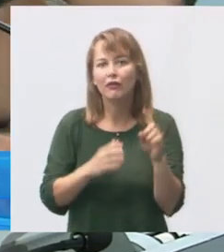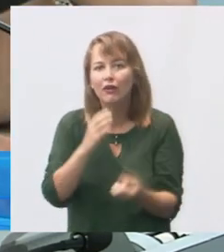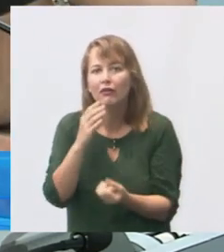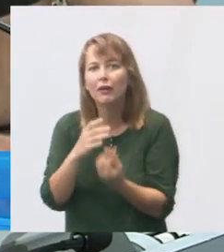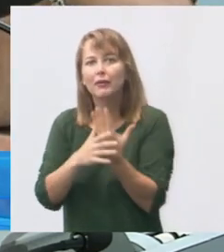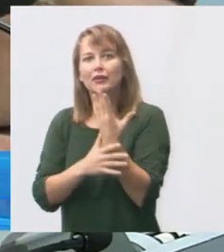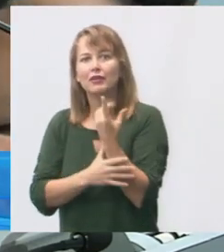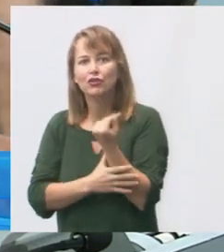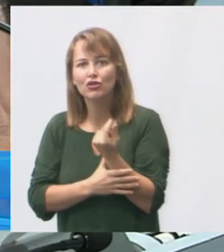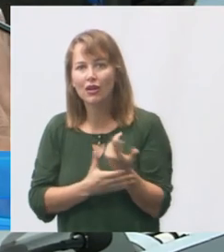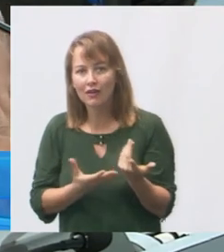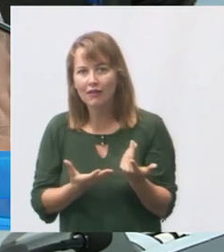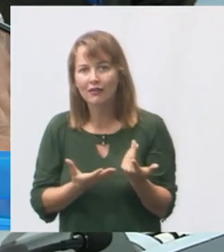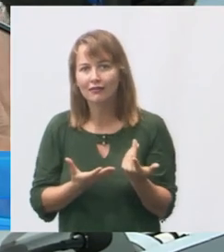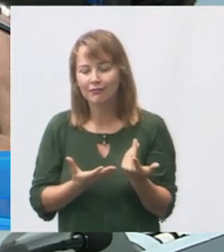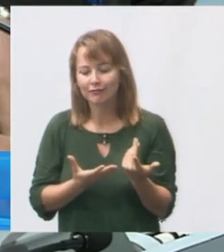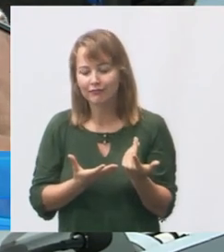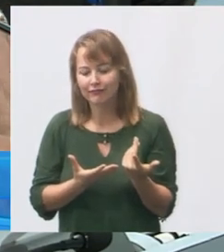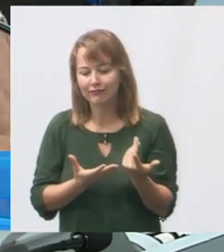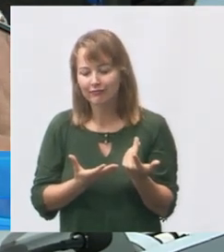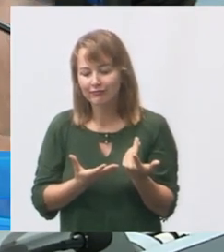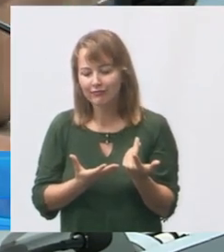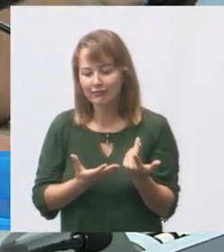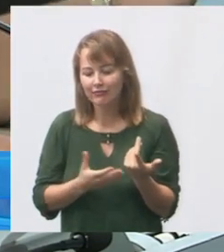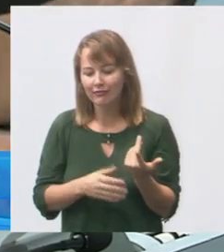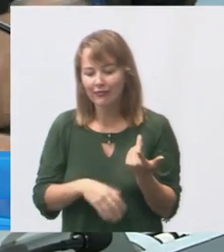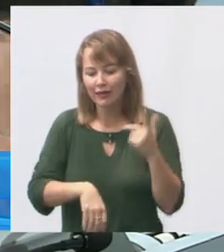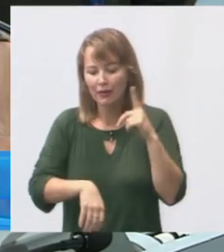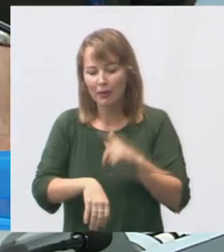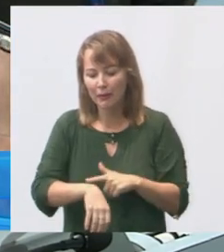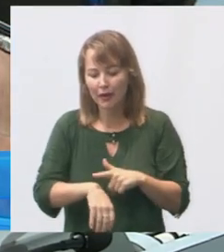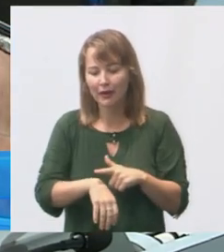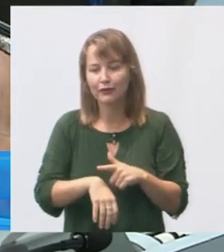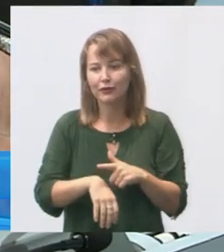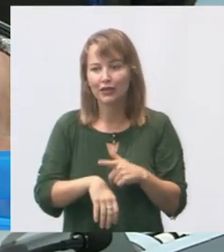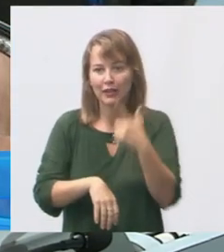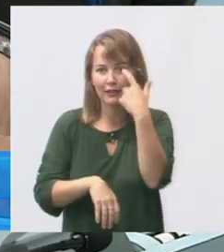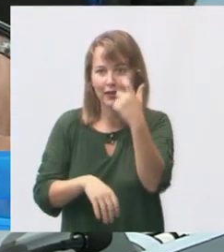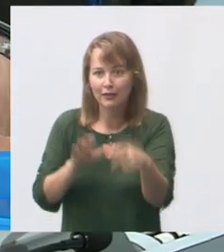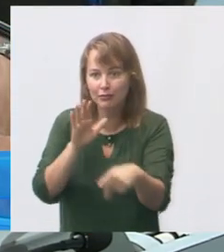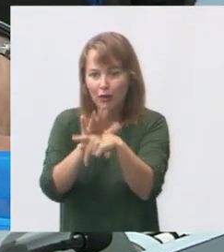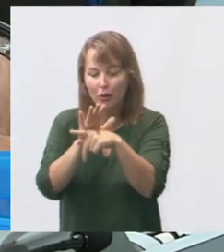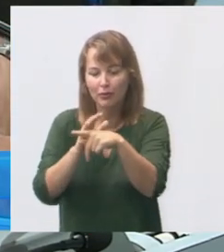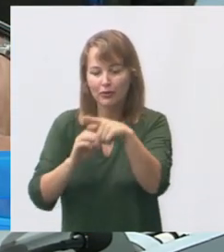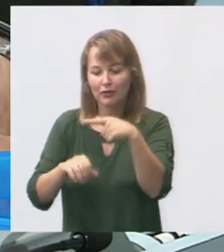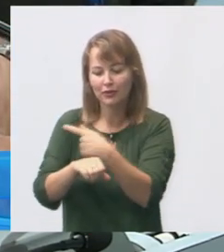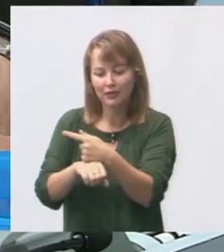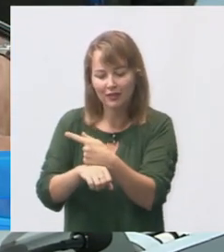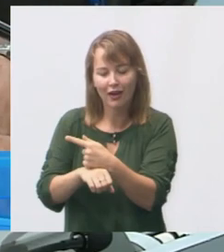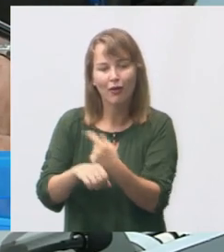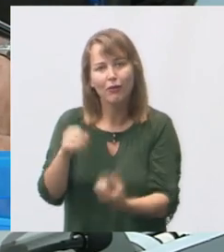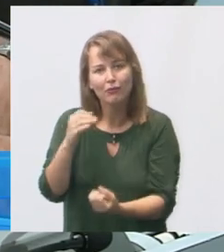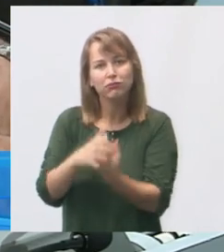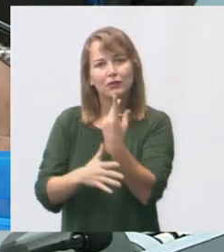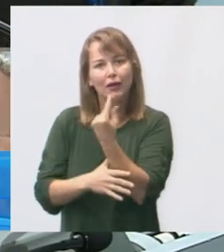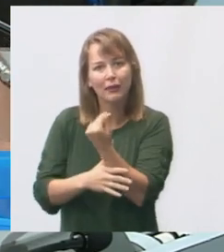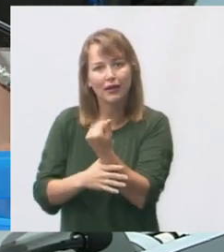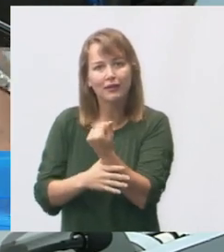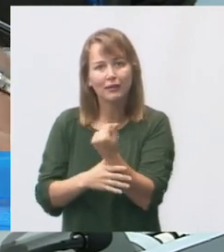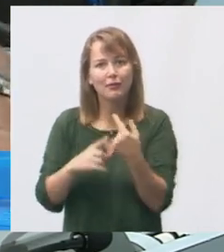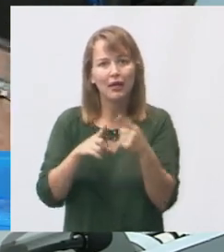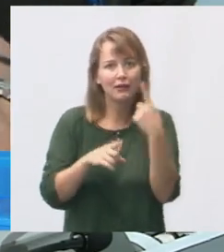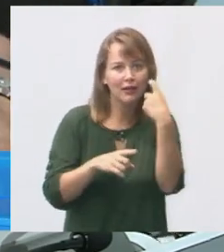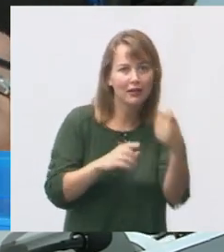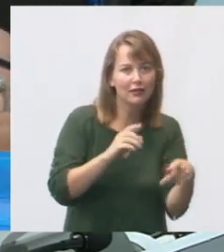e da gestão o dinheiro aparece sabe lá onde mas quando é de interesse da população nunca tem muito obrigado